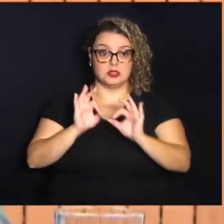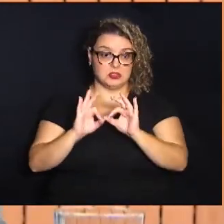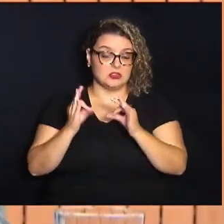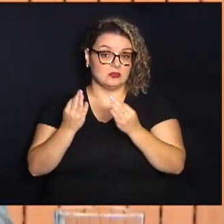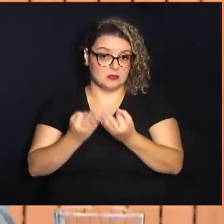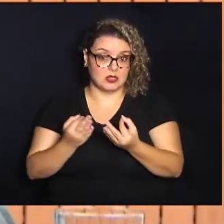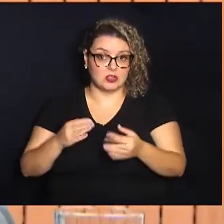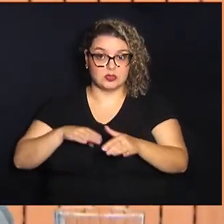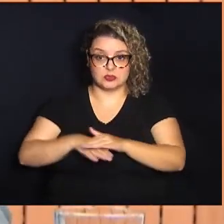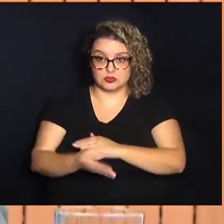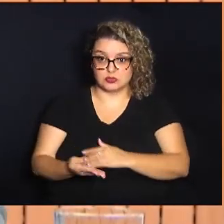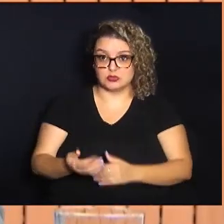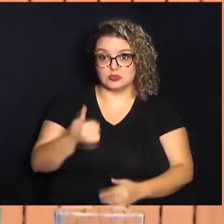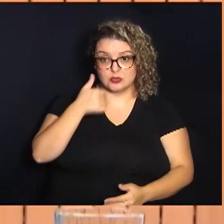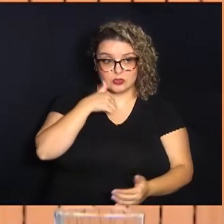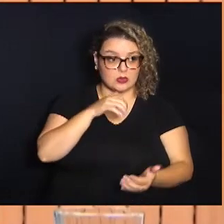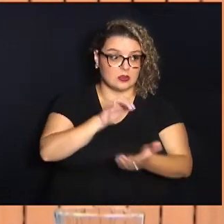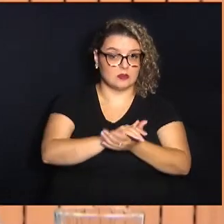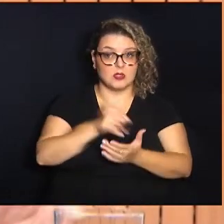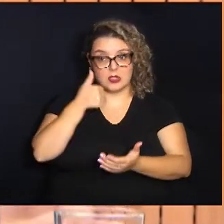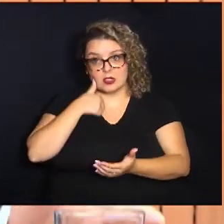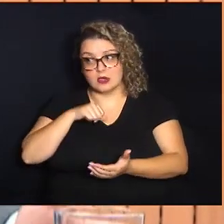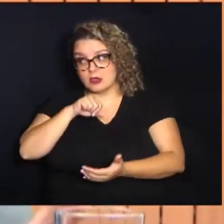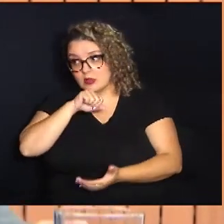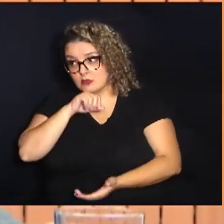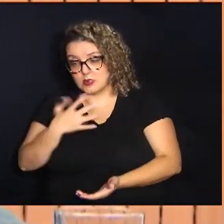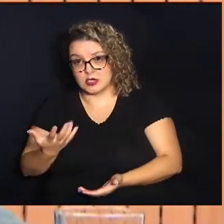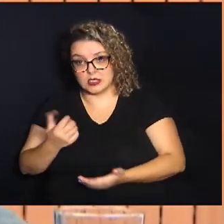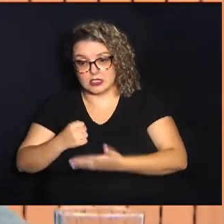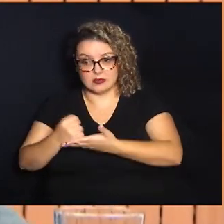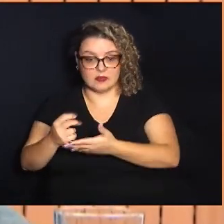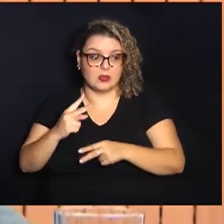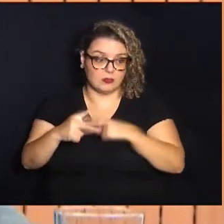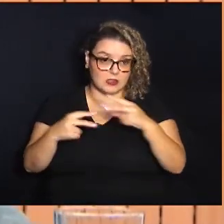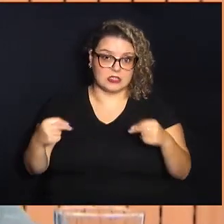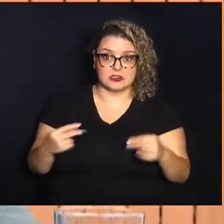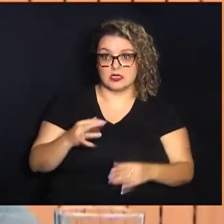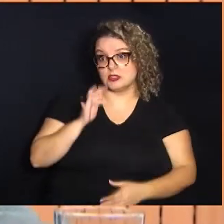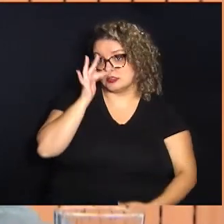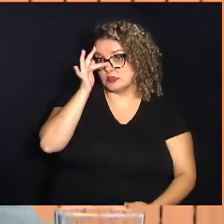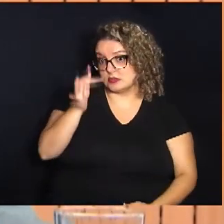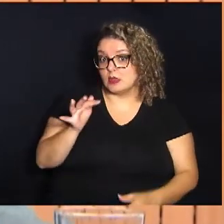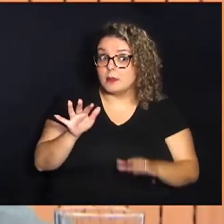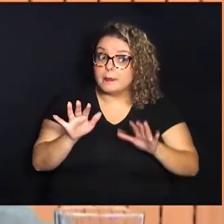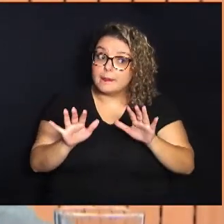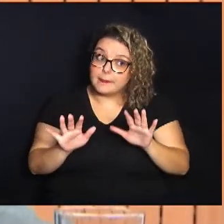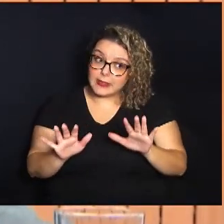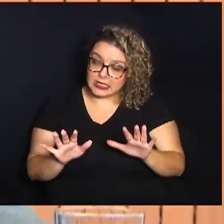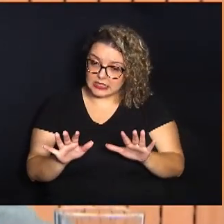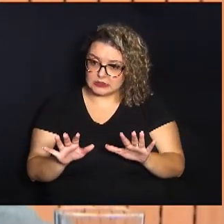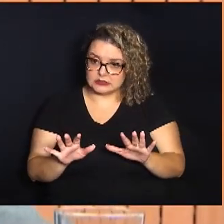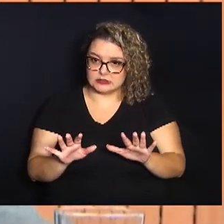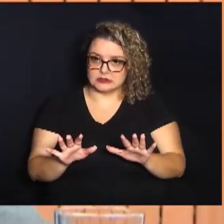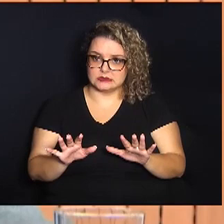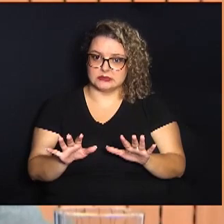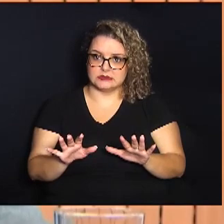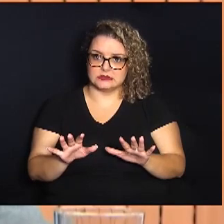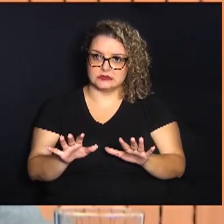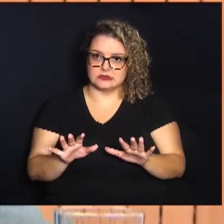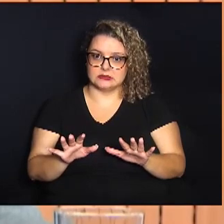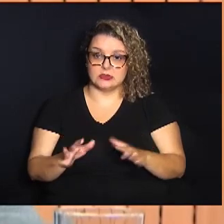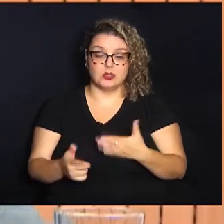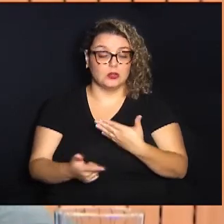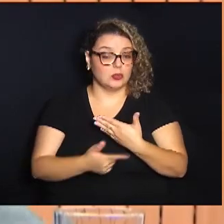costuma para a esposa, a mãe levar um presente uma flor. Mas o